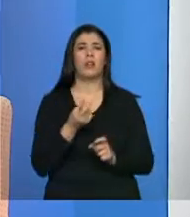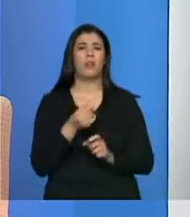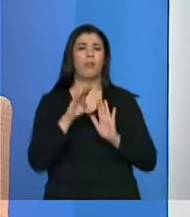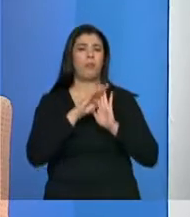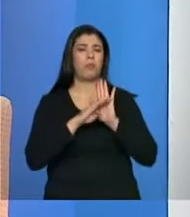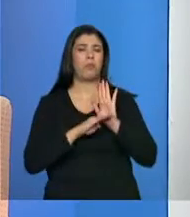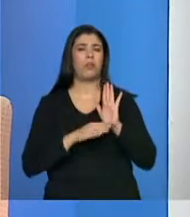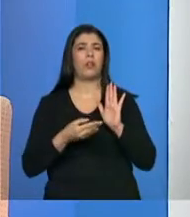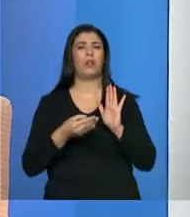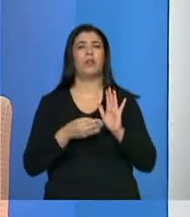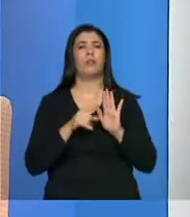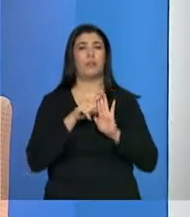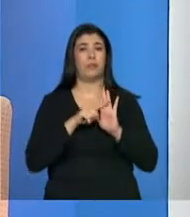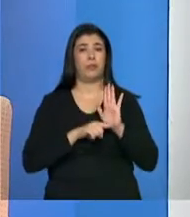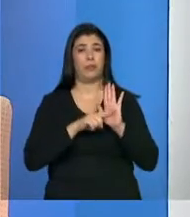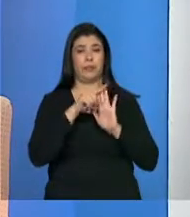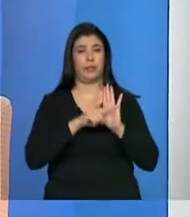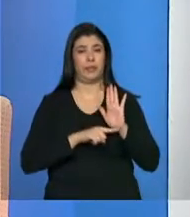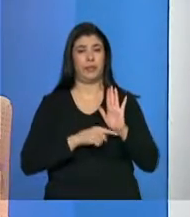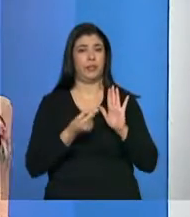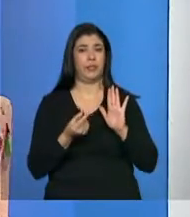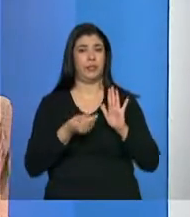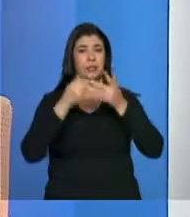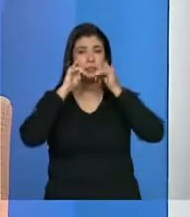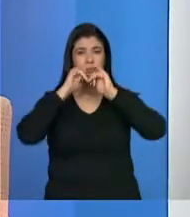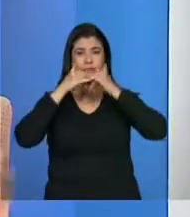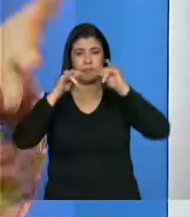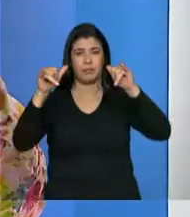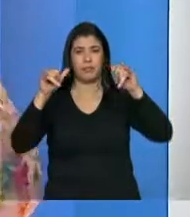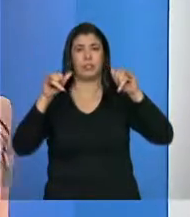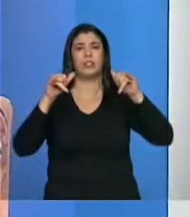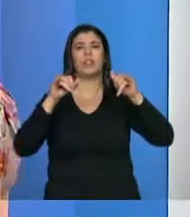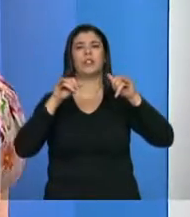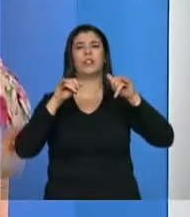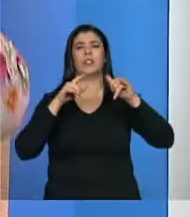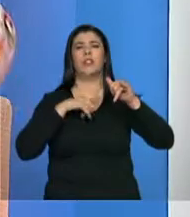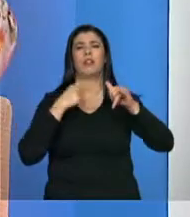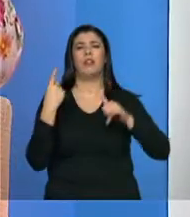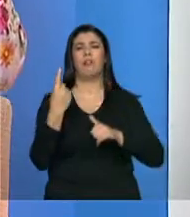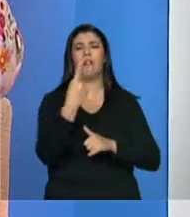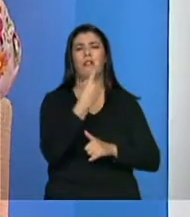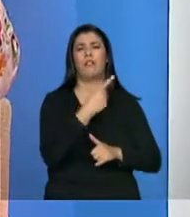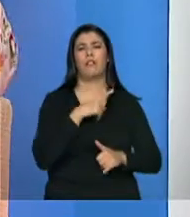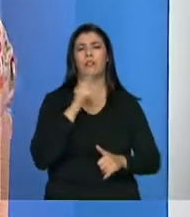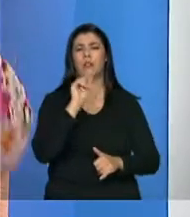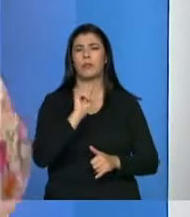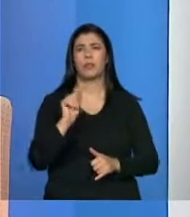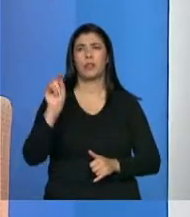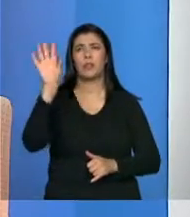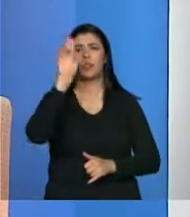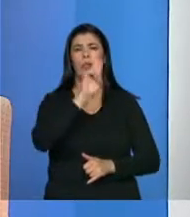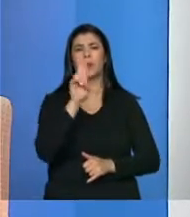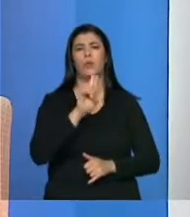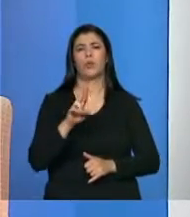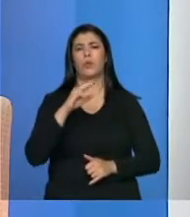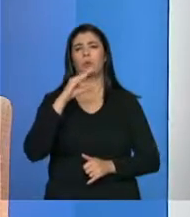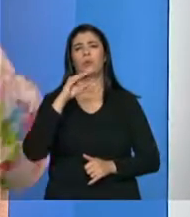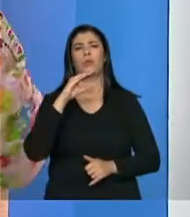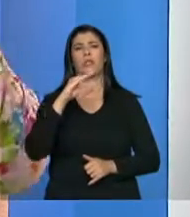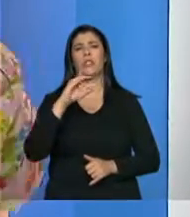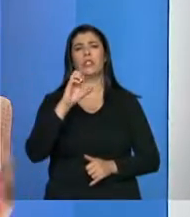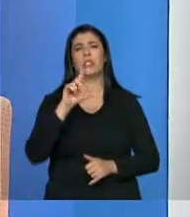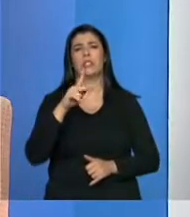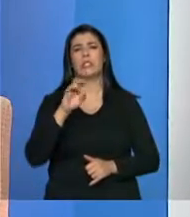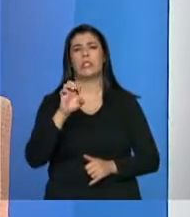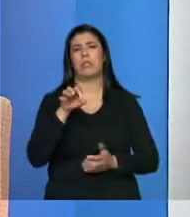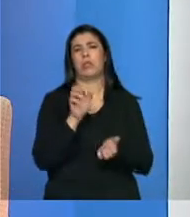empresa de energia, né, em cada lugar, é um, Coelba, na Bahia, Celpe, no Pernambuco,